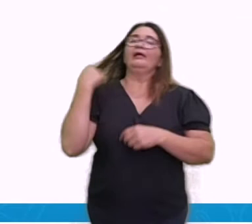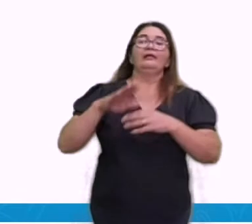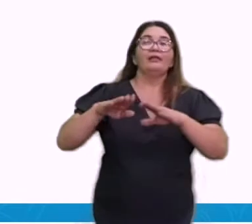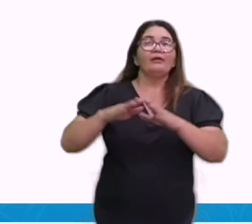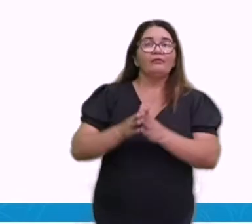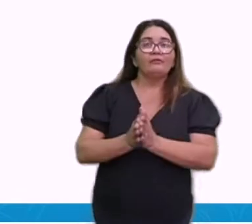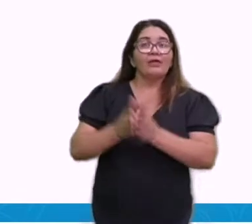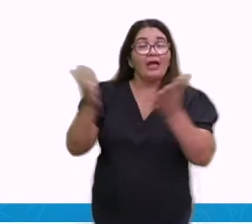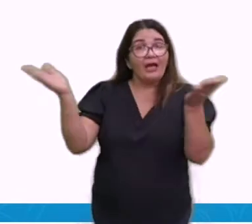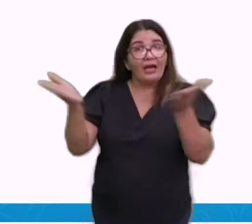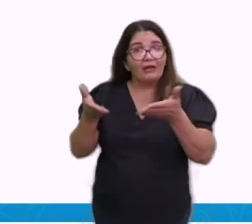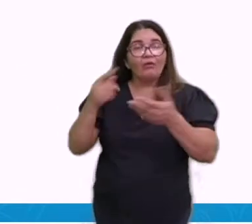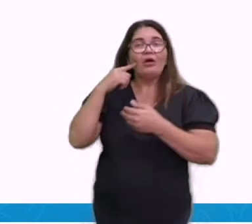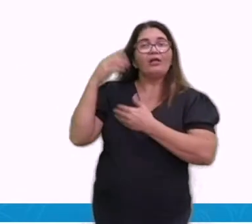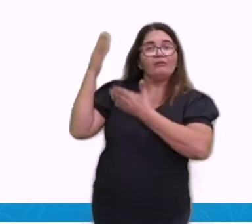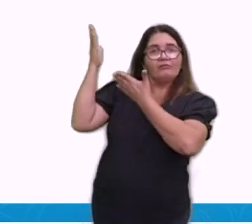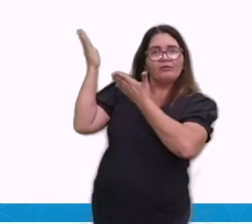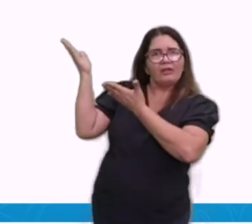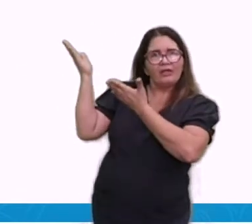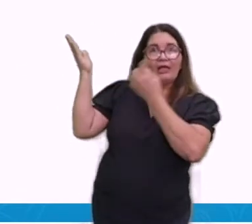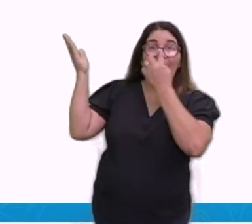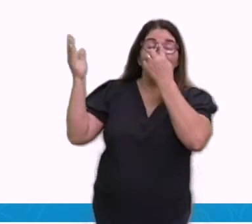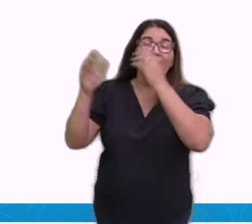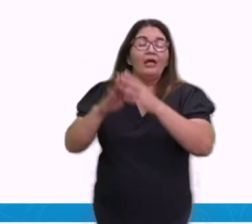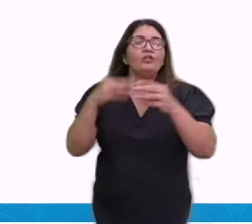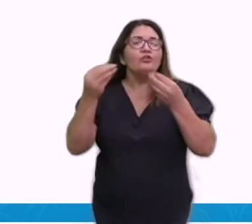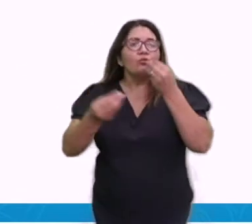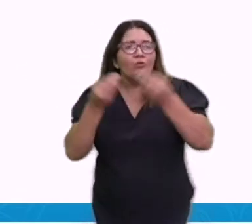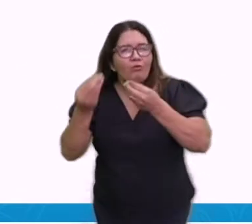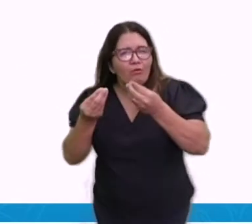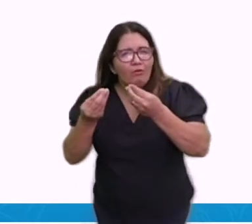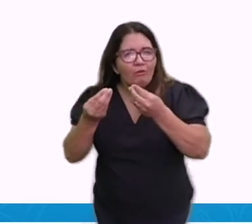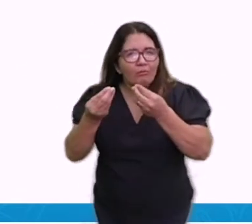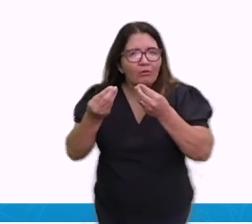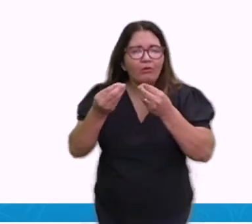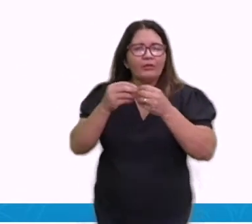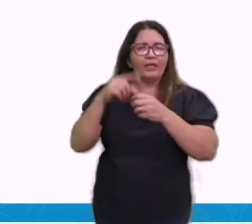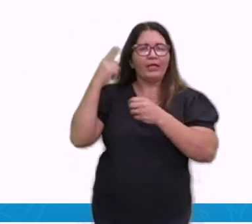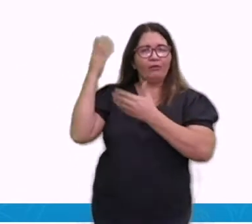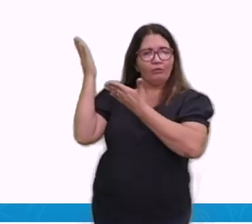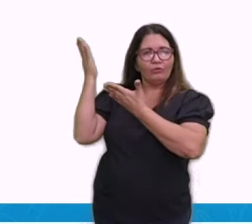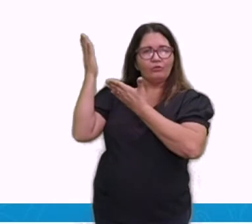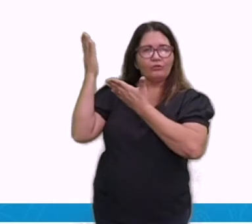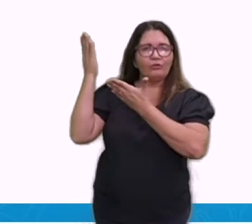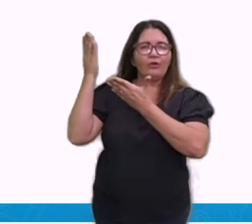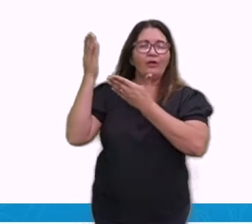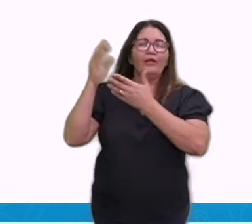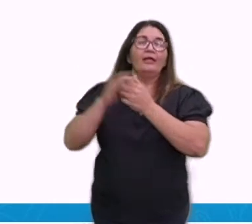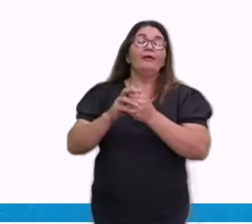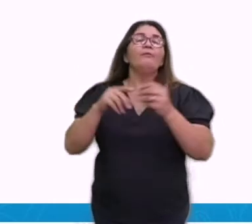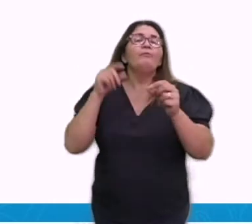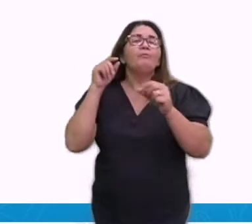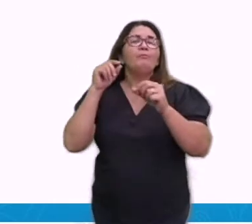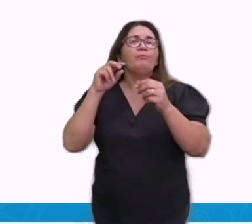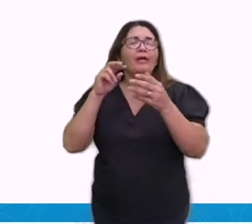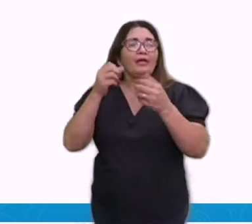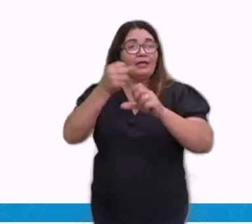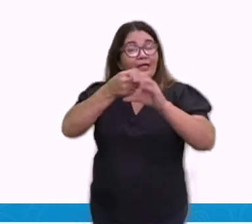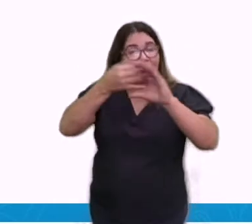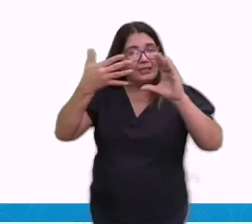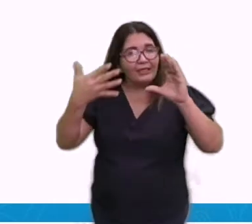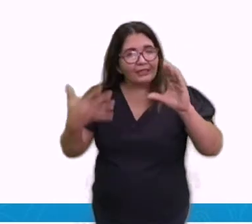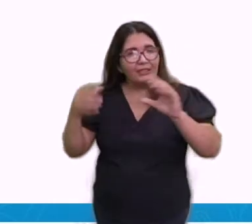tropical atlântico. A temperatura é elevada por volta de 25 graus. As chuvas são